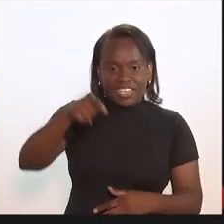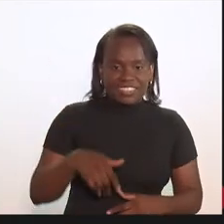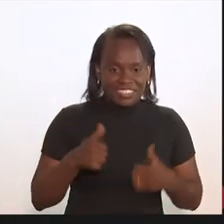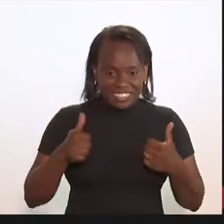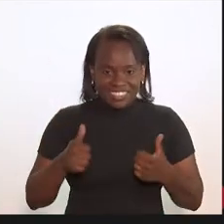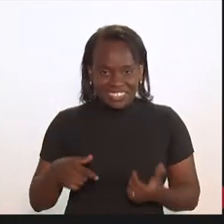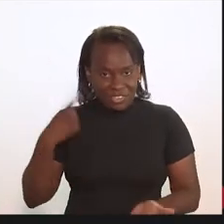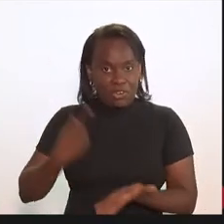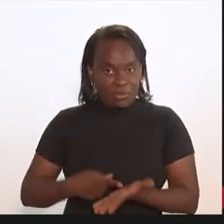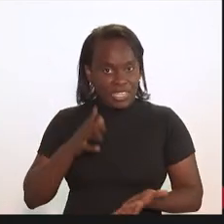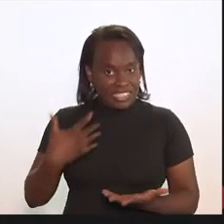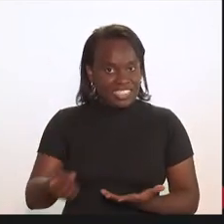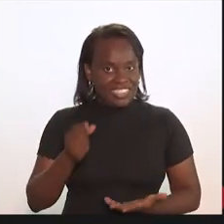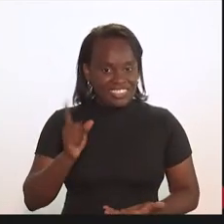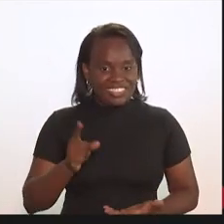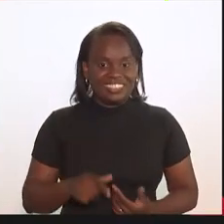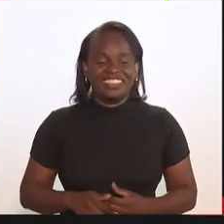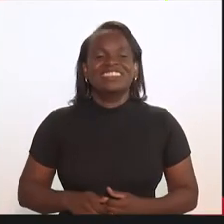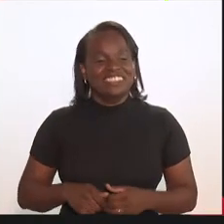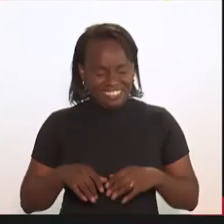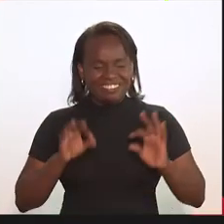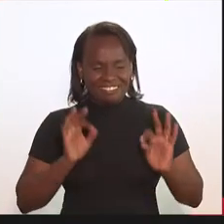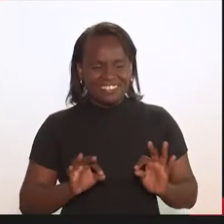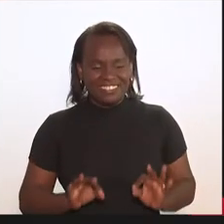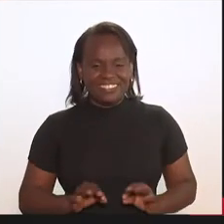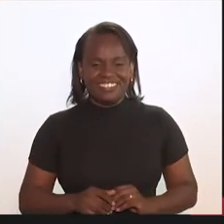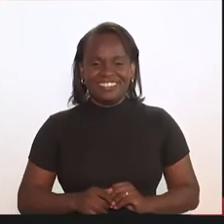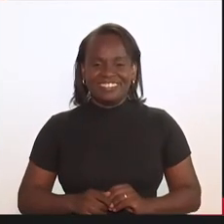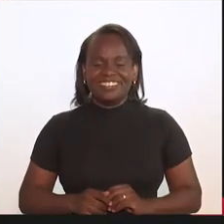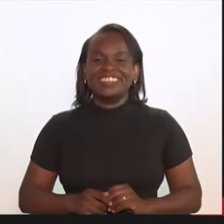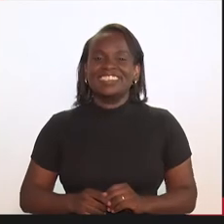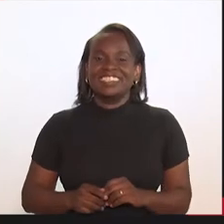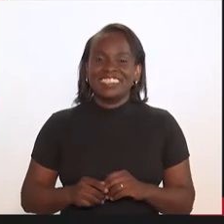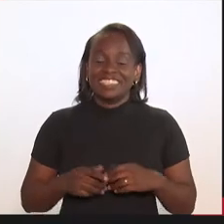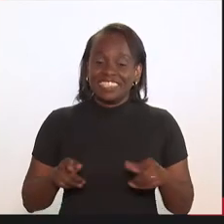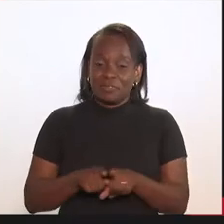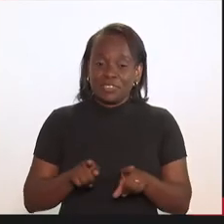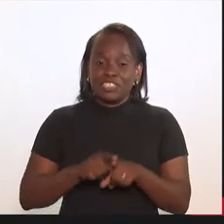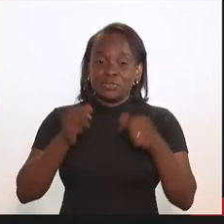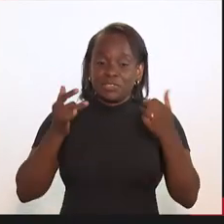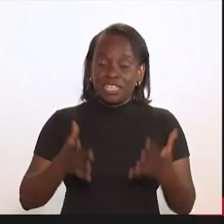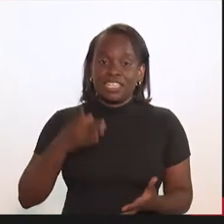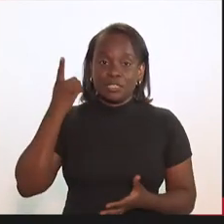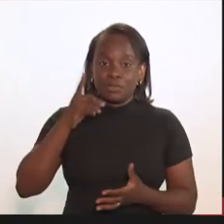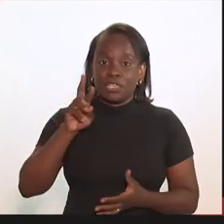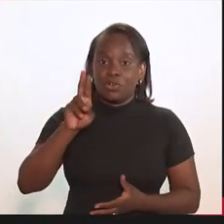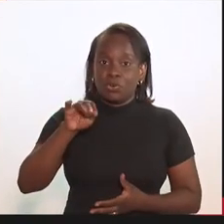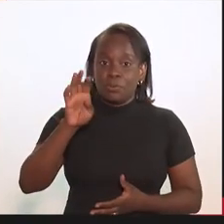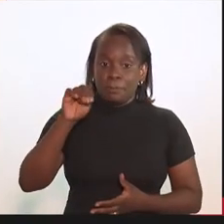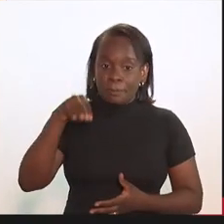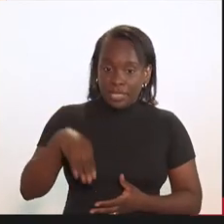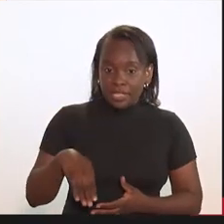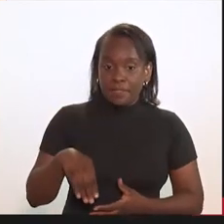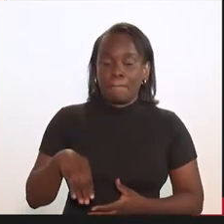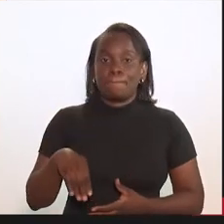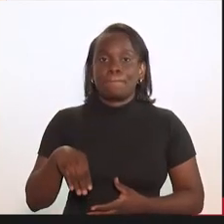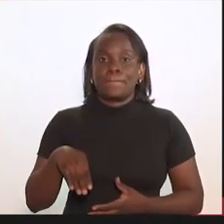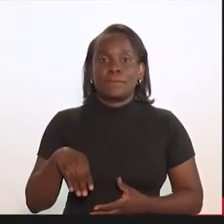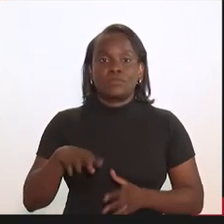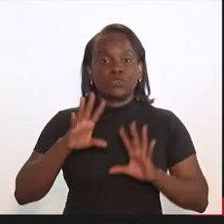lá, está bom? Essa é condição. Sem dúvida. Dizer aí para o deputado Rubem em bom tempo,